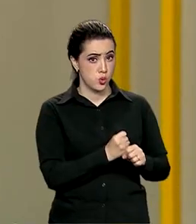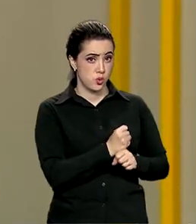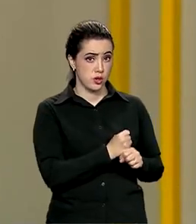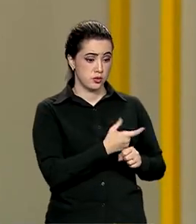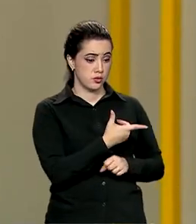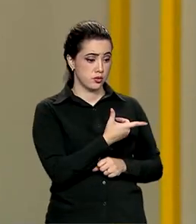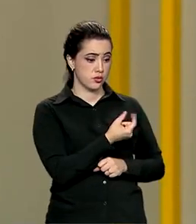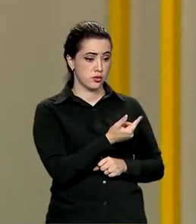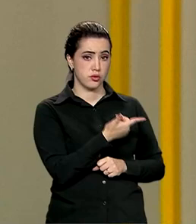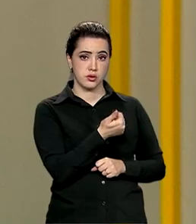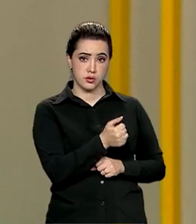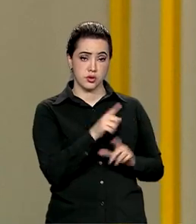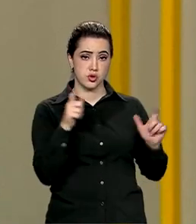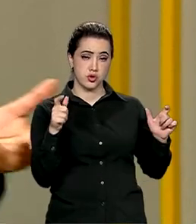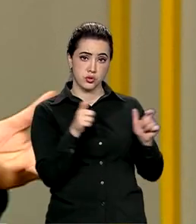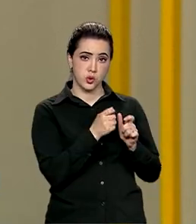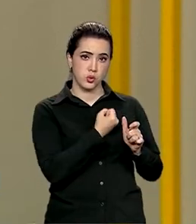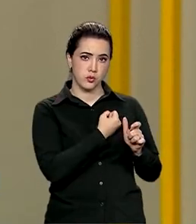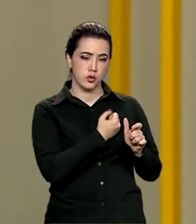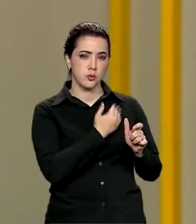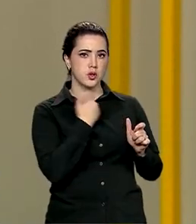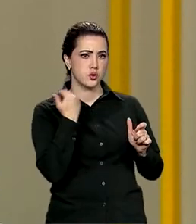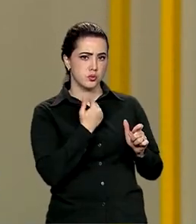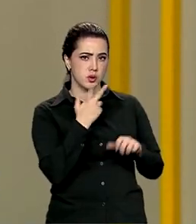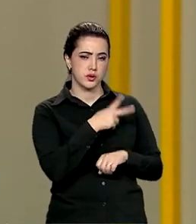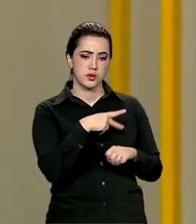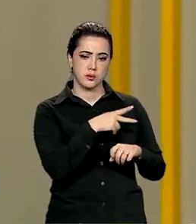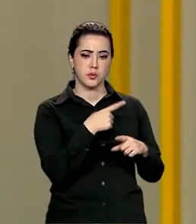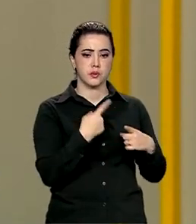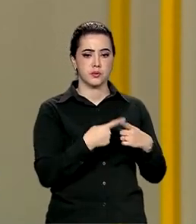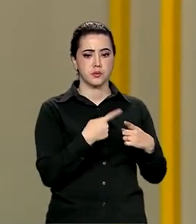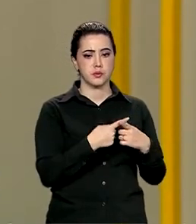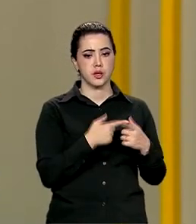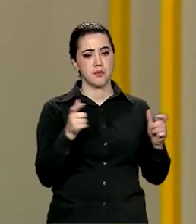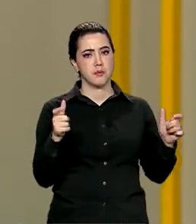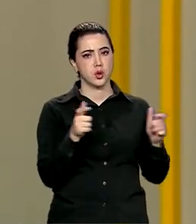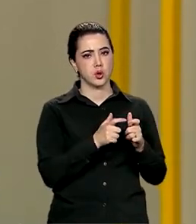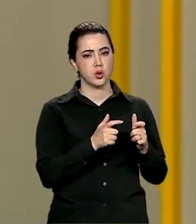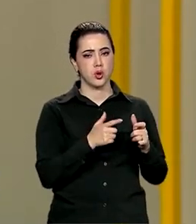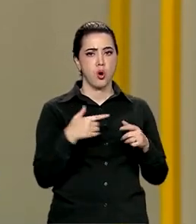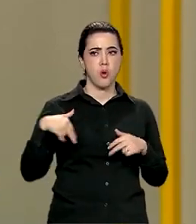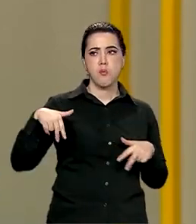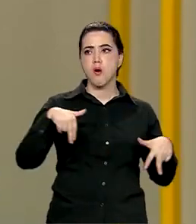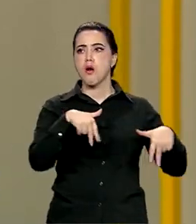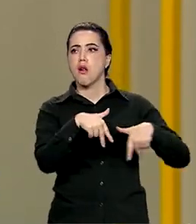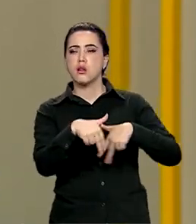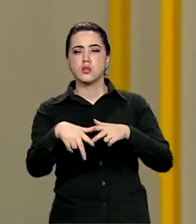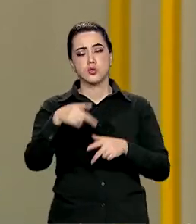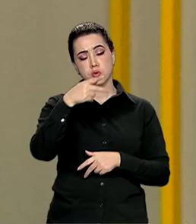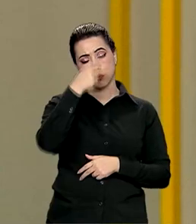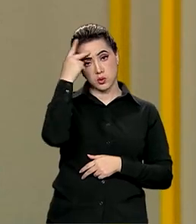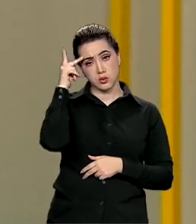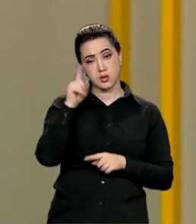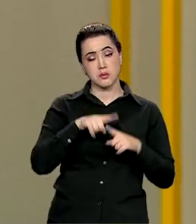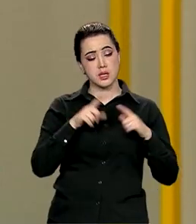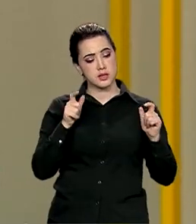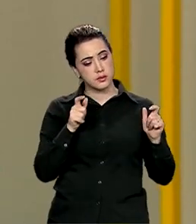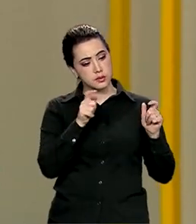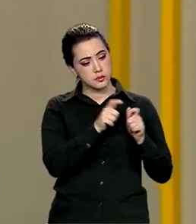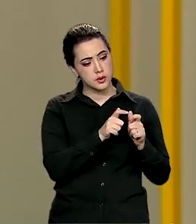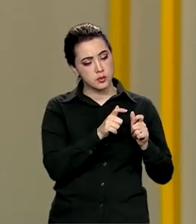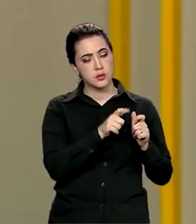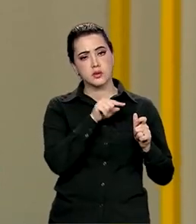uma redução de homicídios no país, até por conta da menor circulação de pessoas. E nessa redução de homicídios, 31